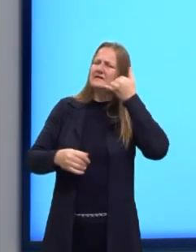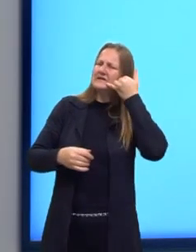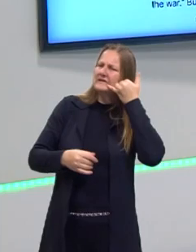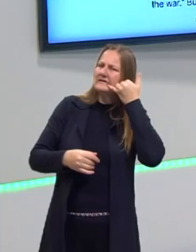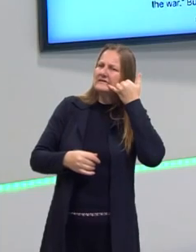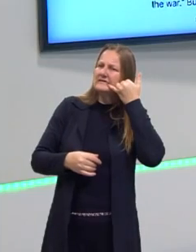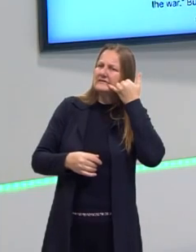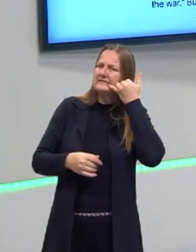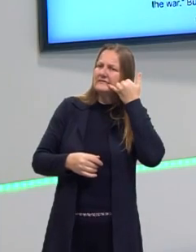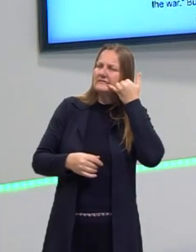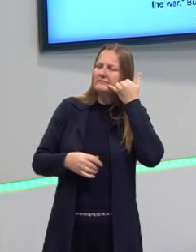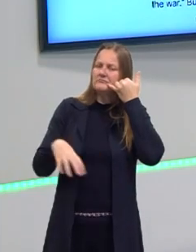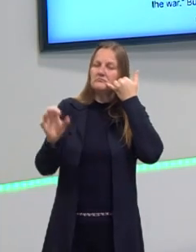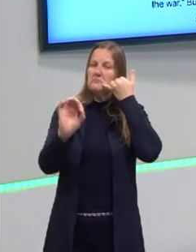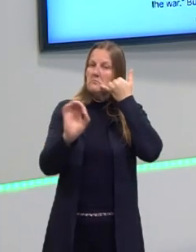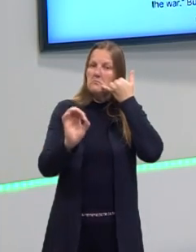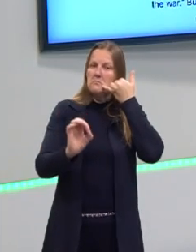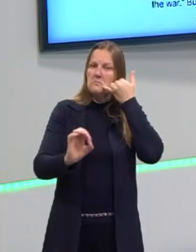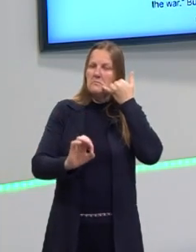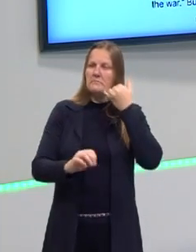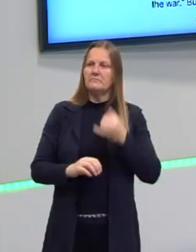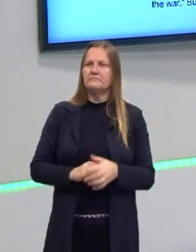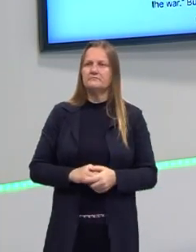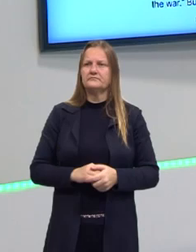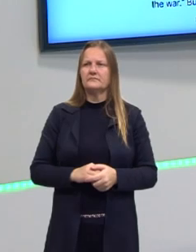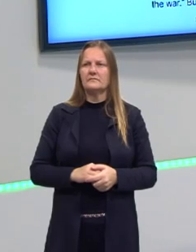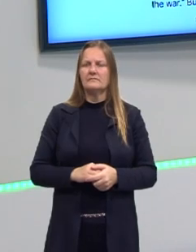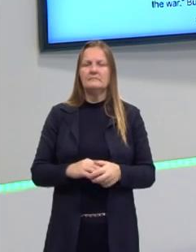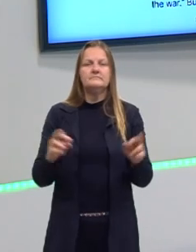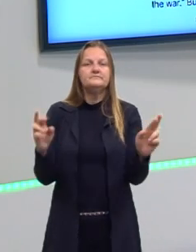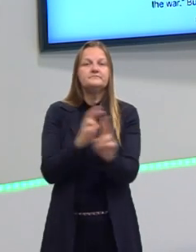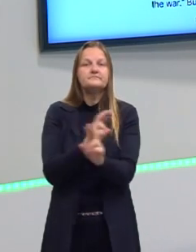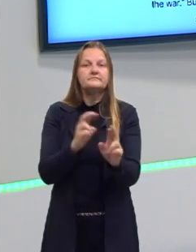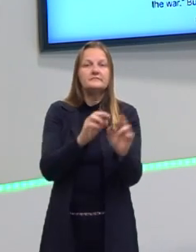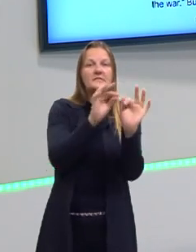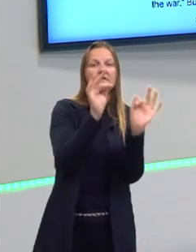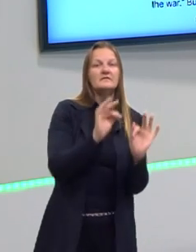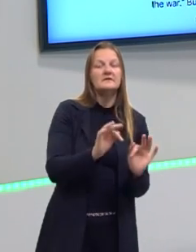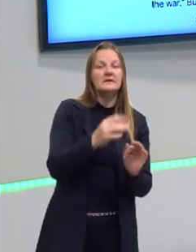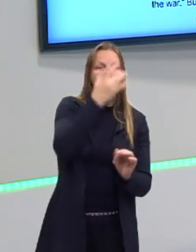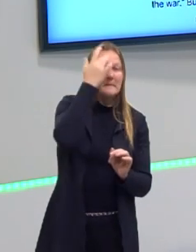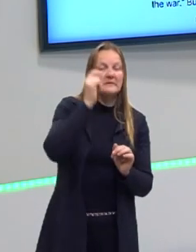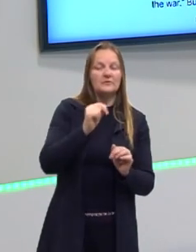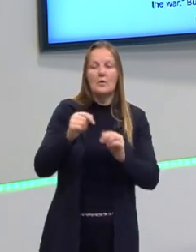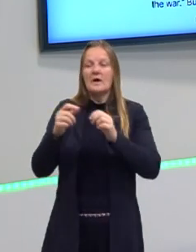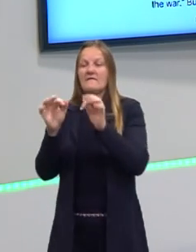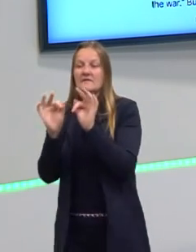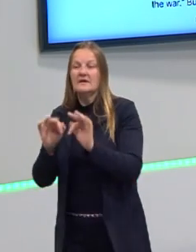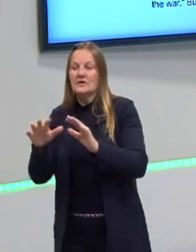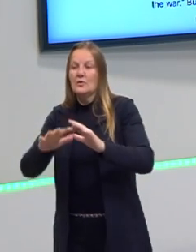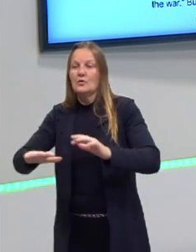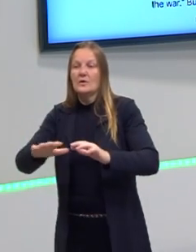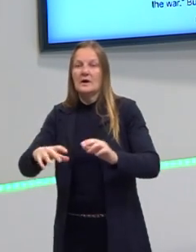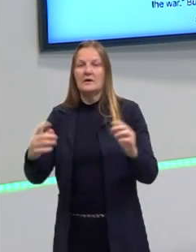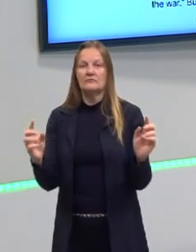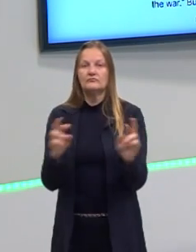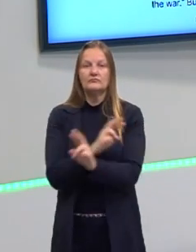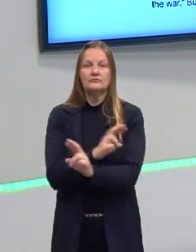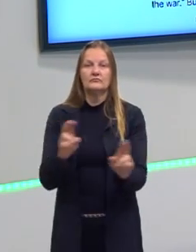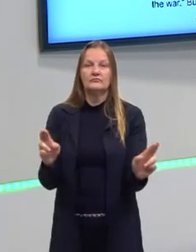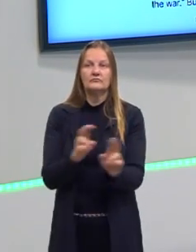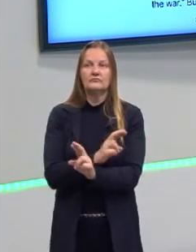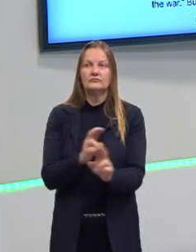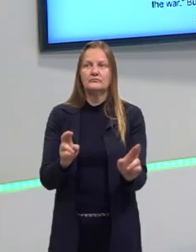Não fala em celular aqui. E a relação entre o nível de felicidade das pessoas e o ambiente no qual elas se encontram? O,